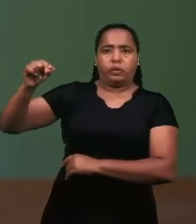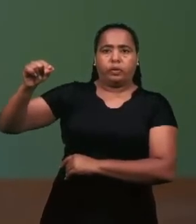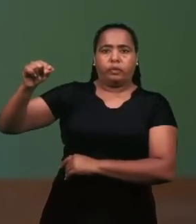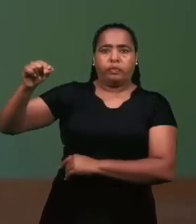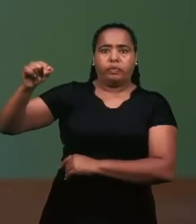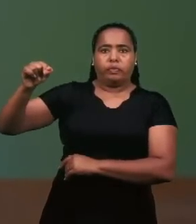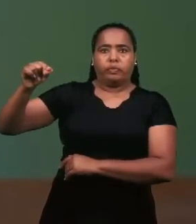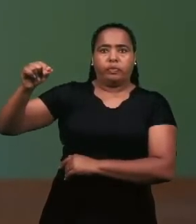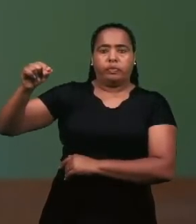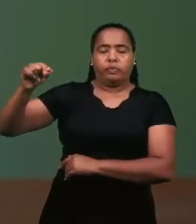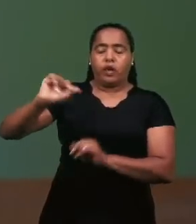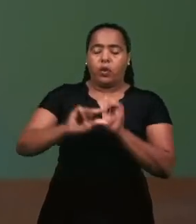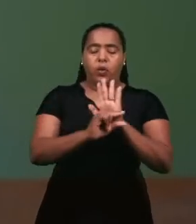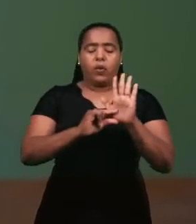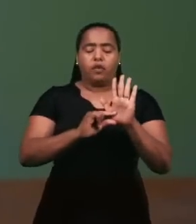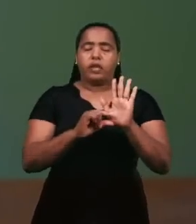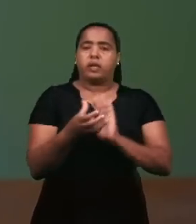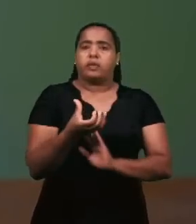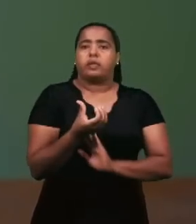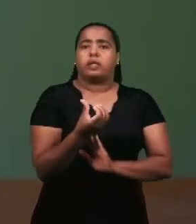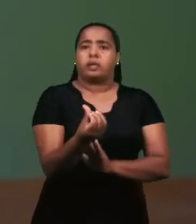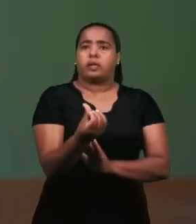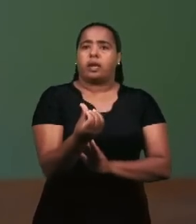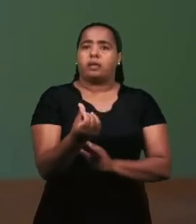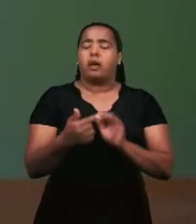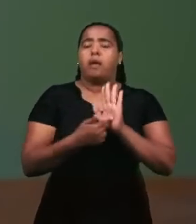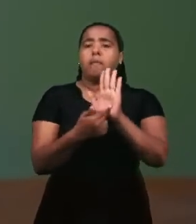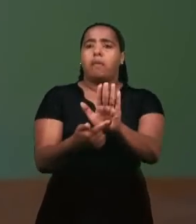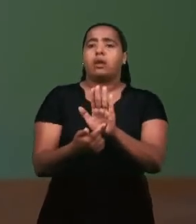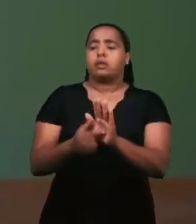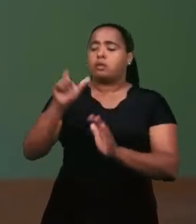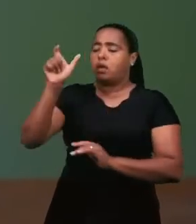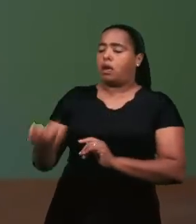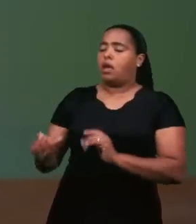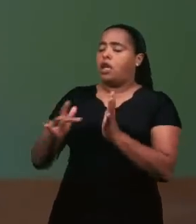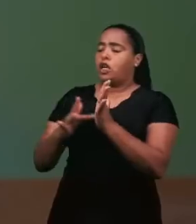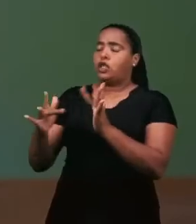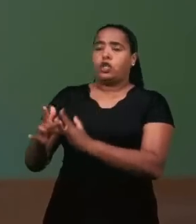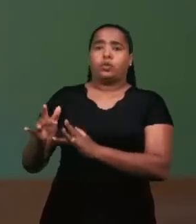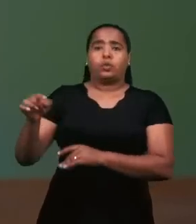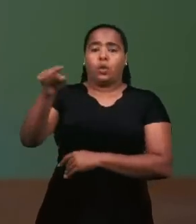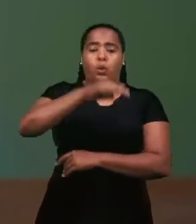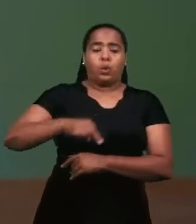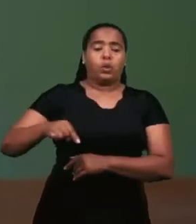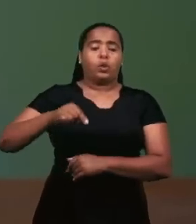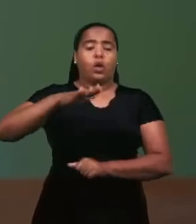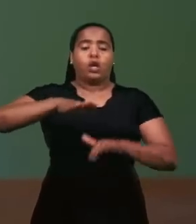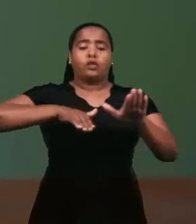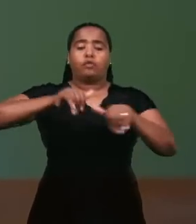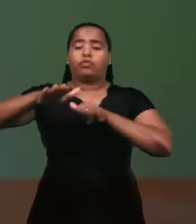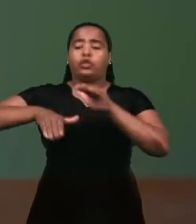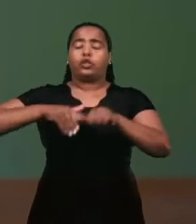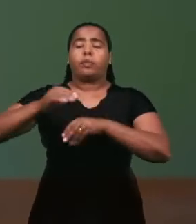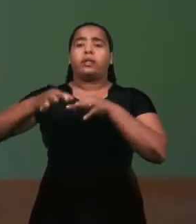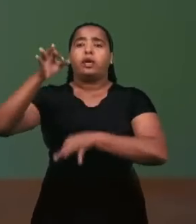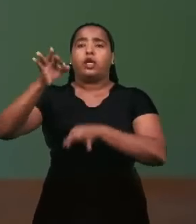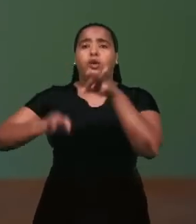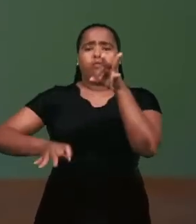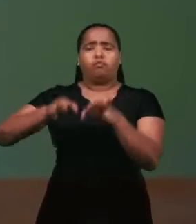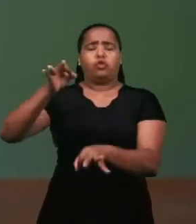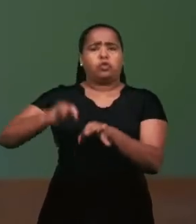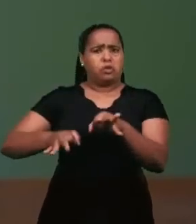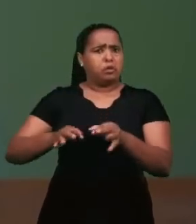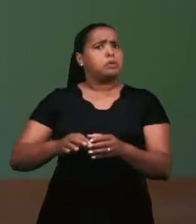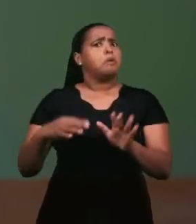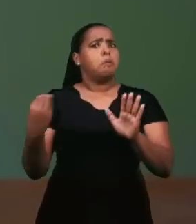ele, no verso 6, em Jesus, nós fomos chamados em justiça. Essa colocação foi muito